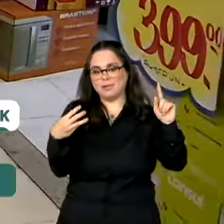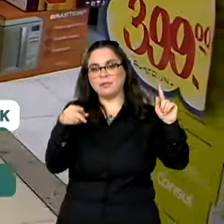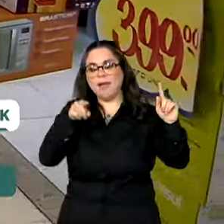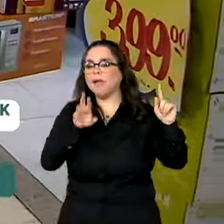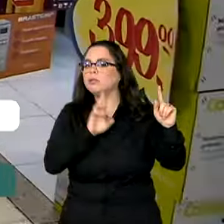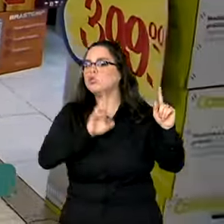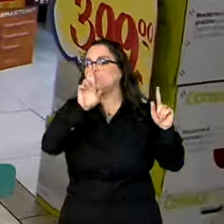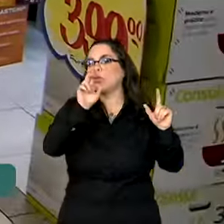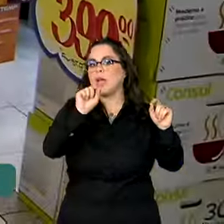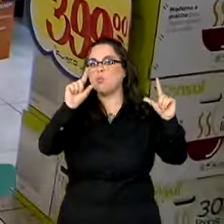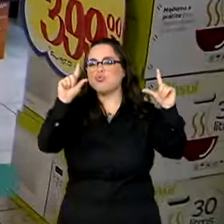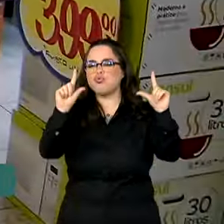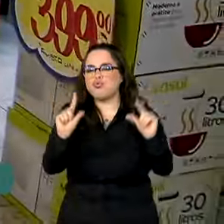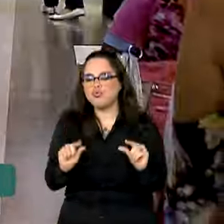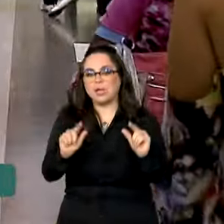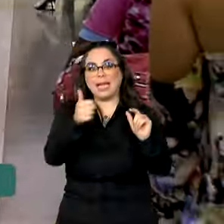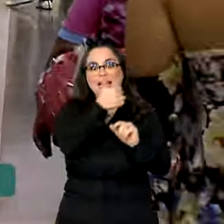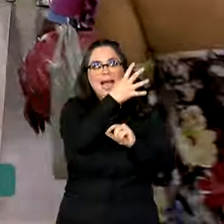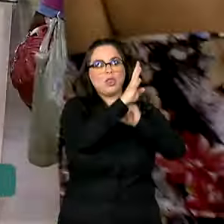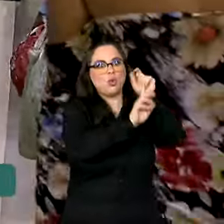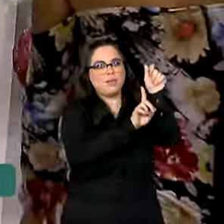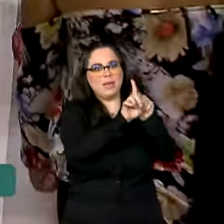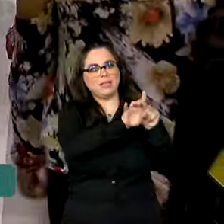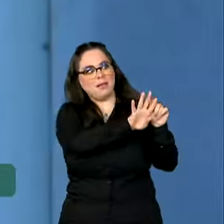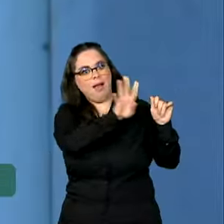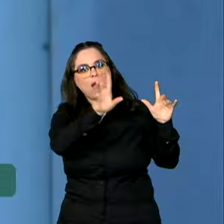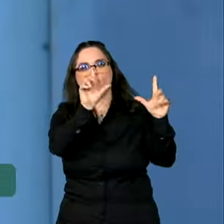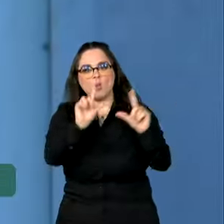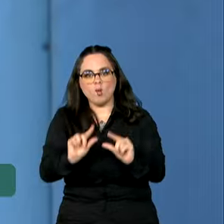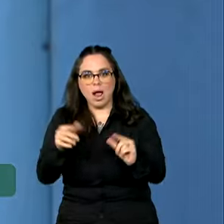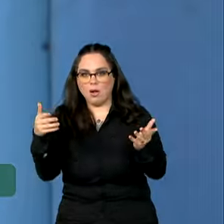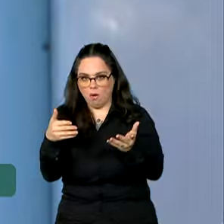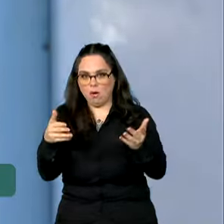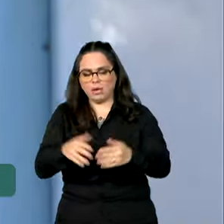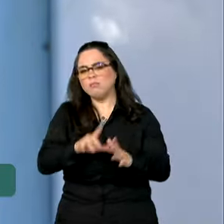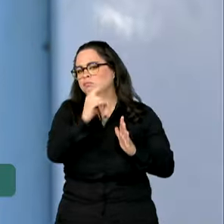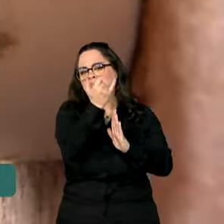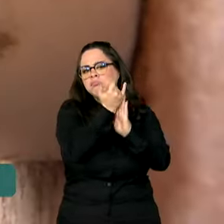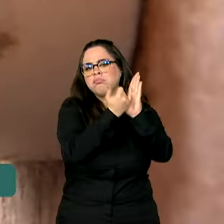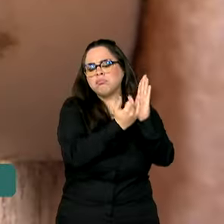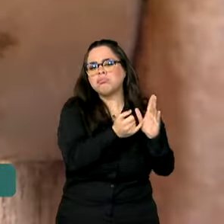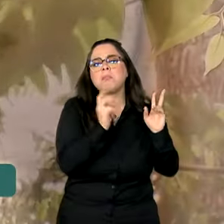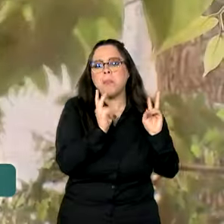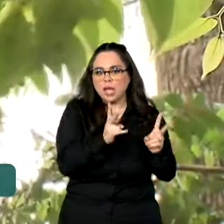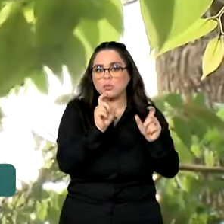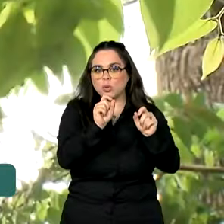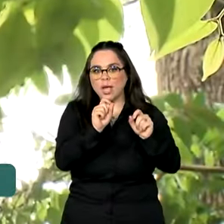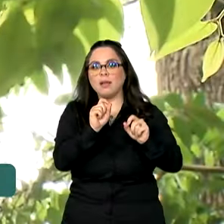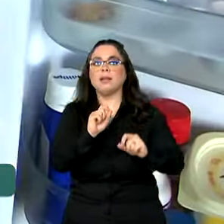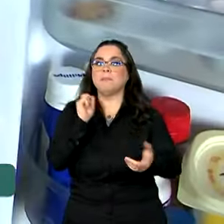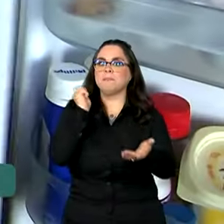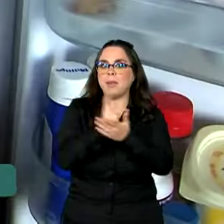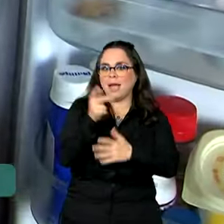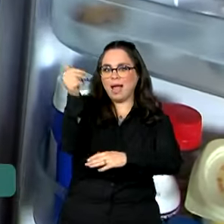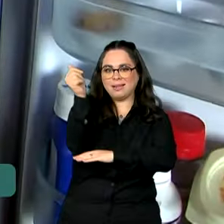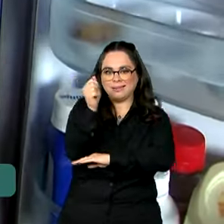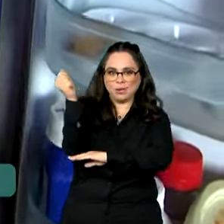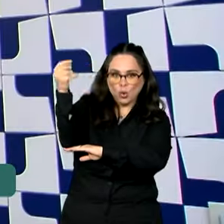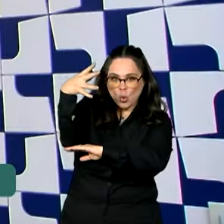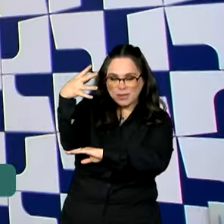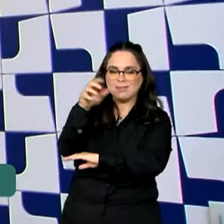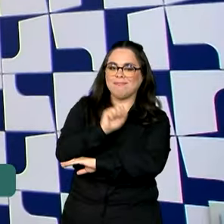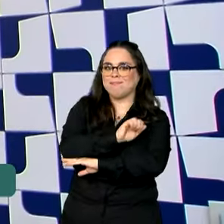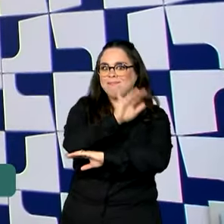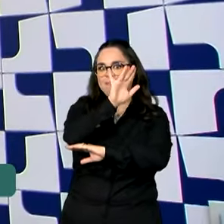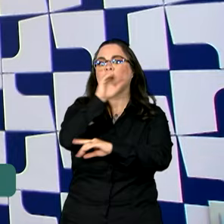resultado mais baixo dos últimos 14 meses. A redução ocorreu mesmo com o aumento da conta de luz, que neste